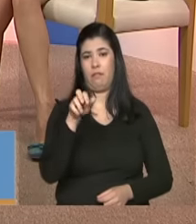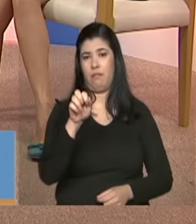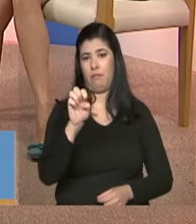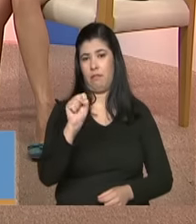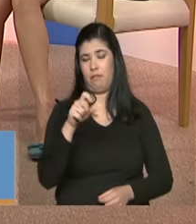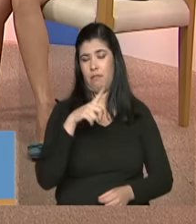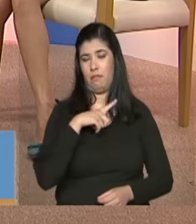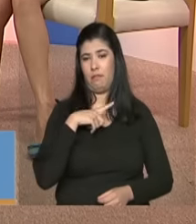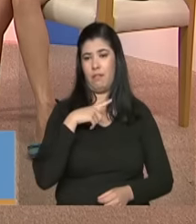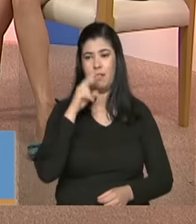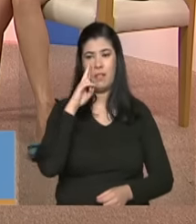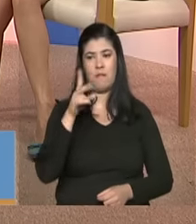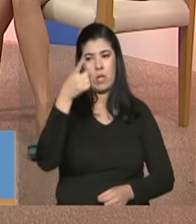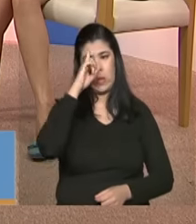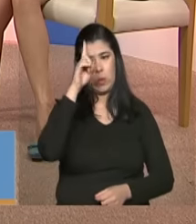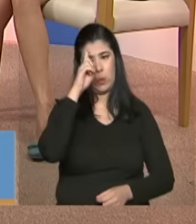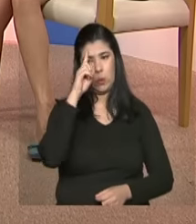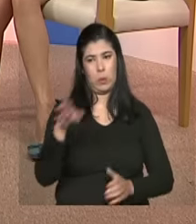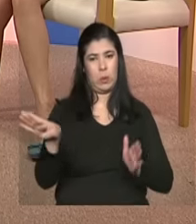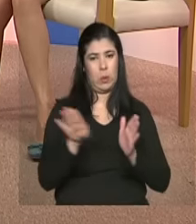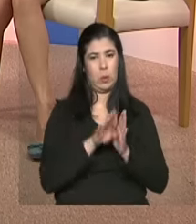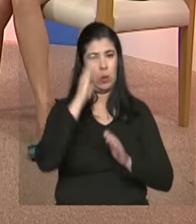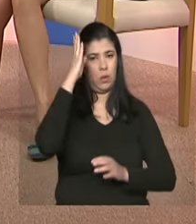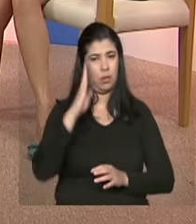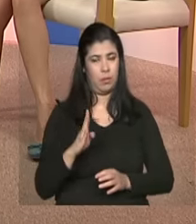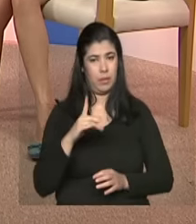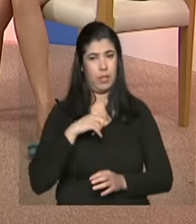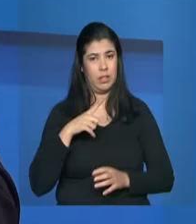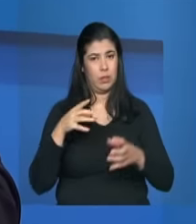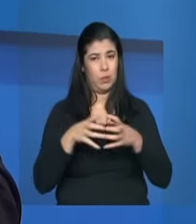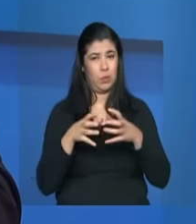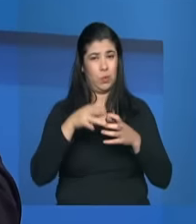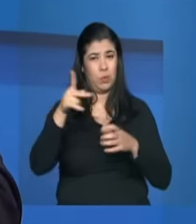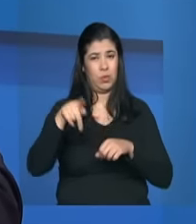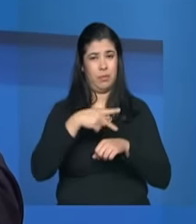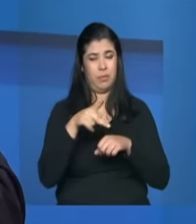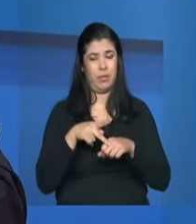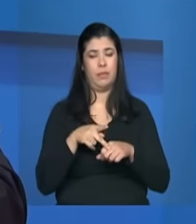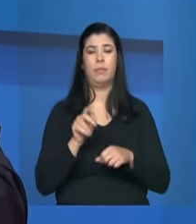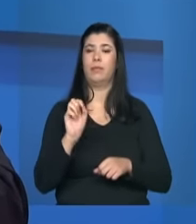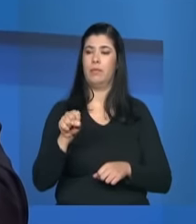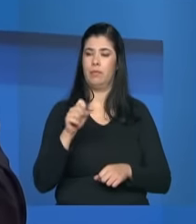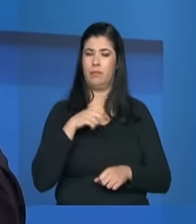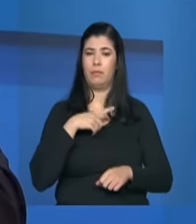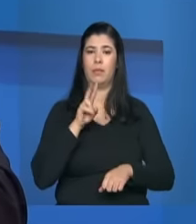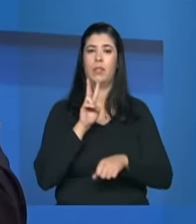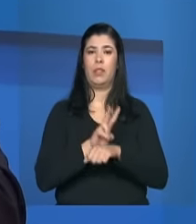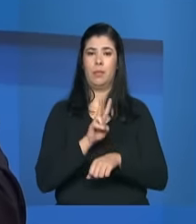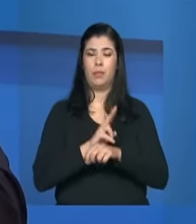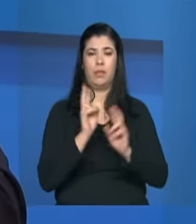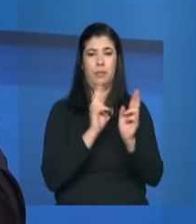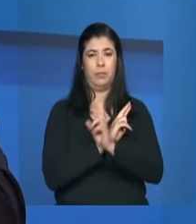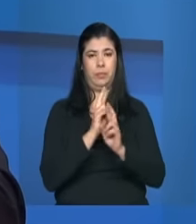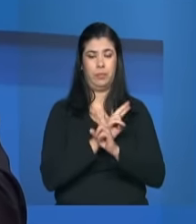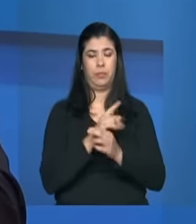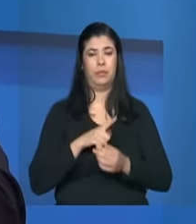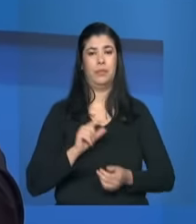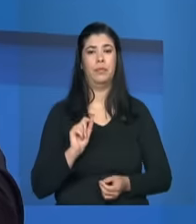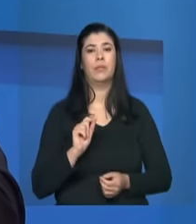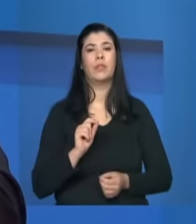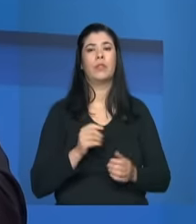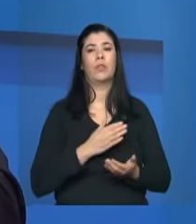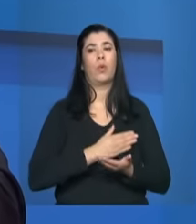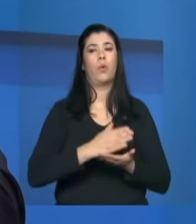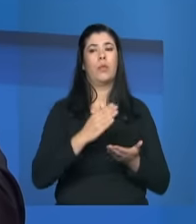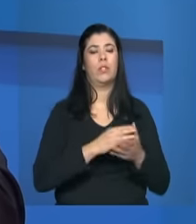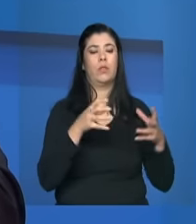elas? sim hoje os migrantes eles são atendidos na rede da assistência social os migrantes nacionais começando